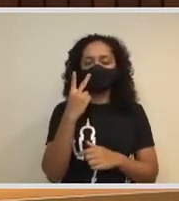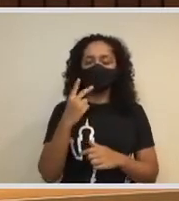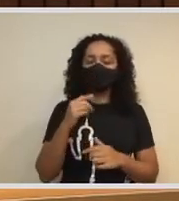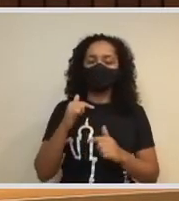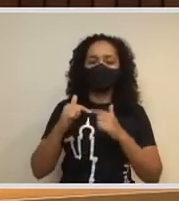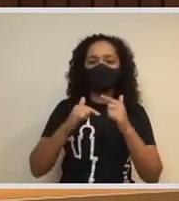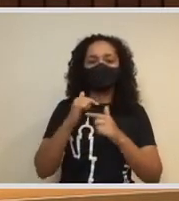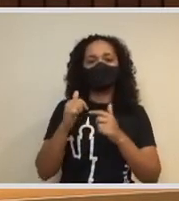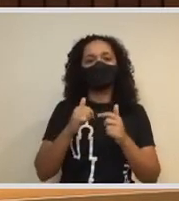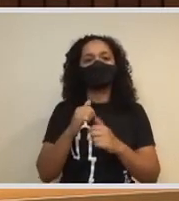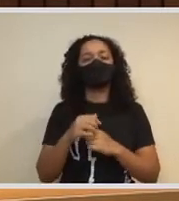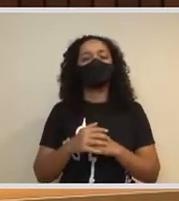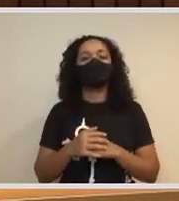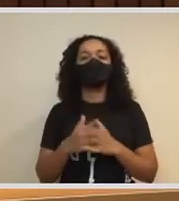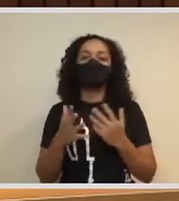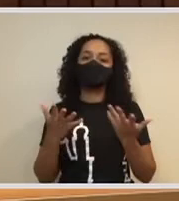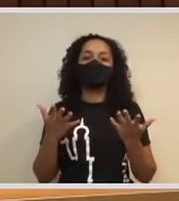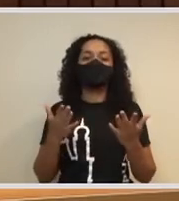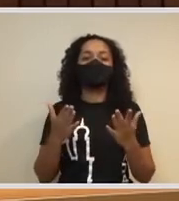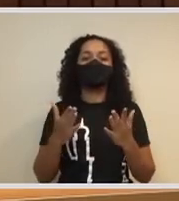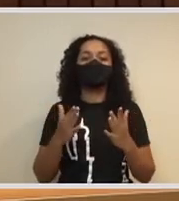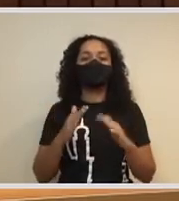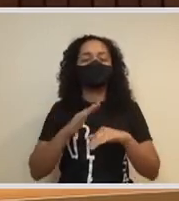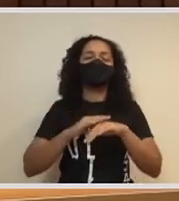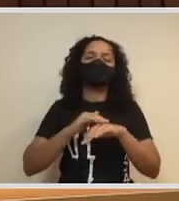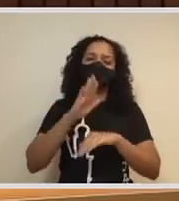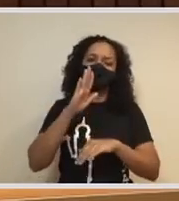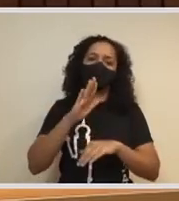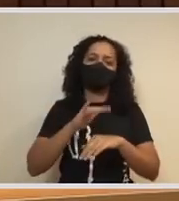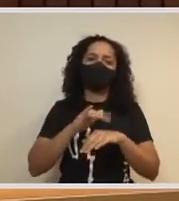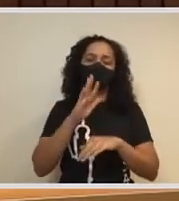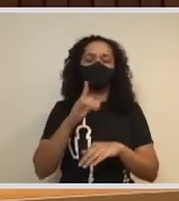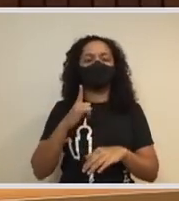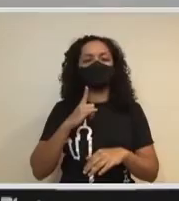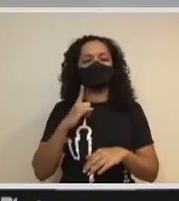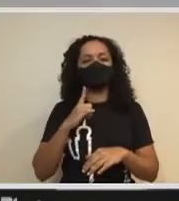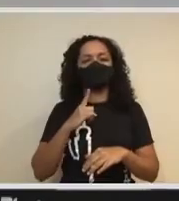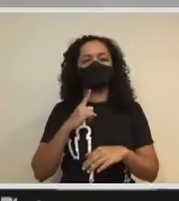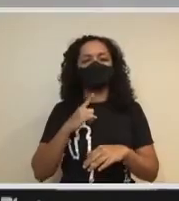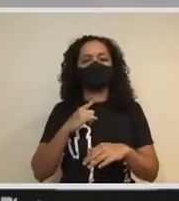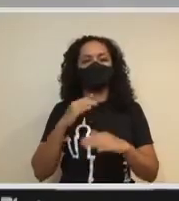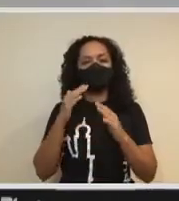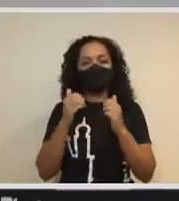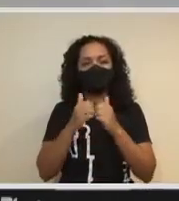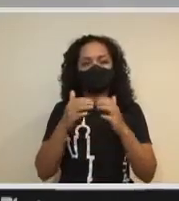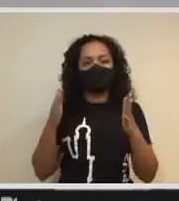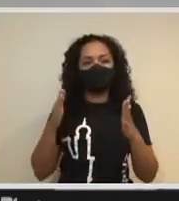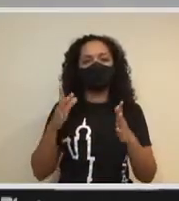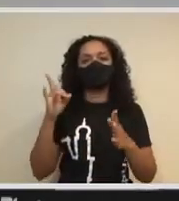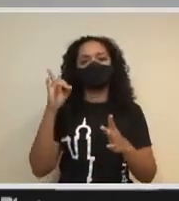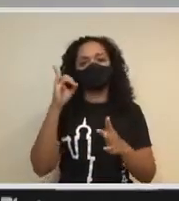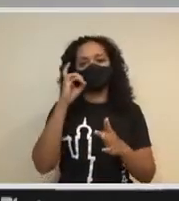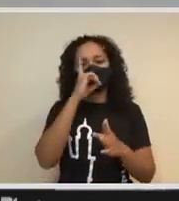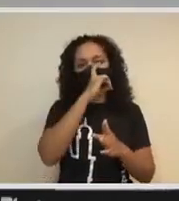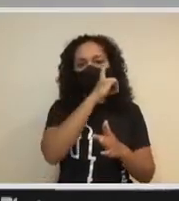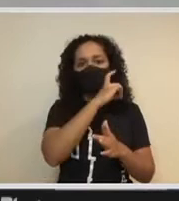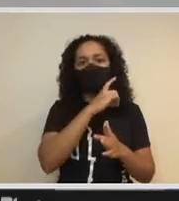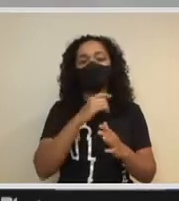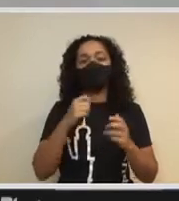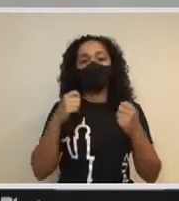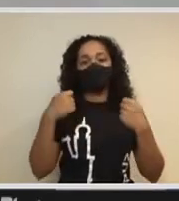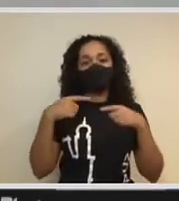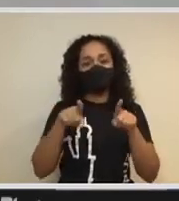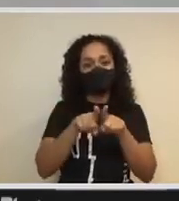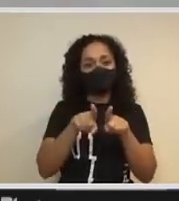verdade, a gente teve muitos desafios iniciais para estabelecer o sistema de integridade também.